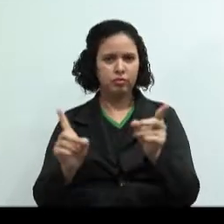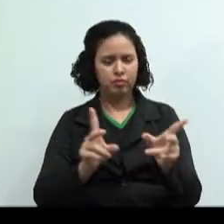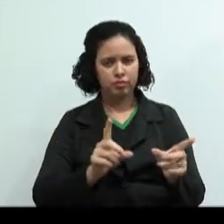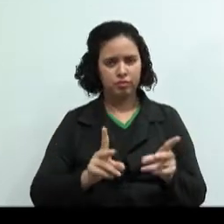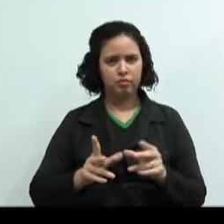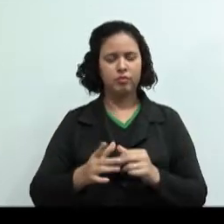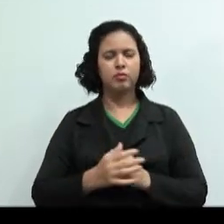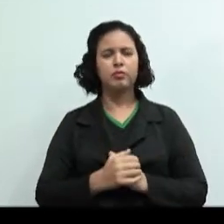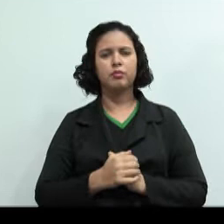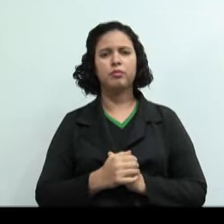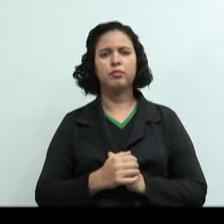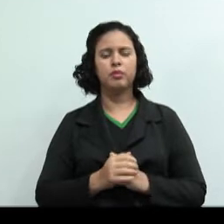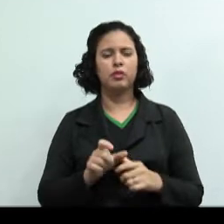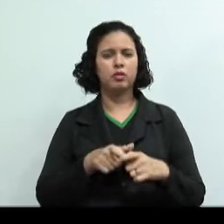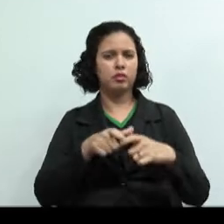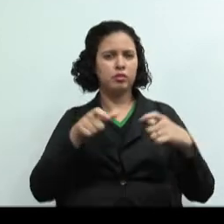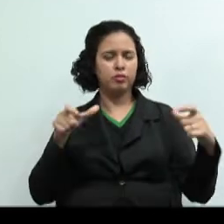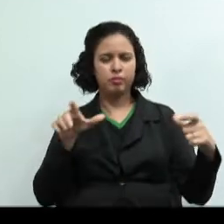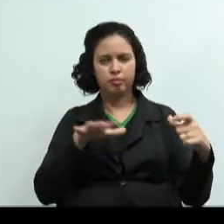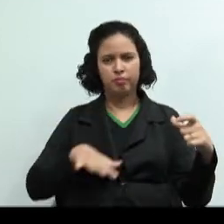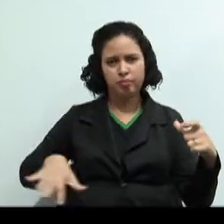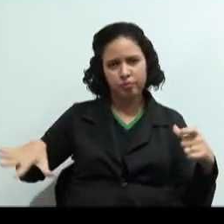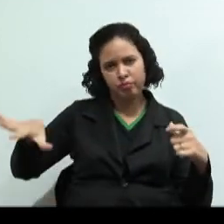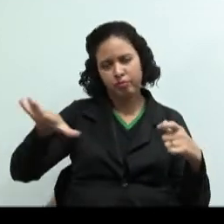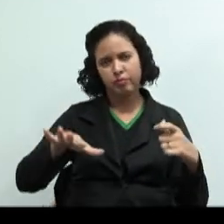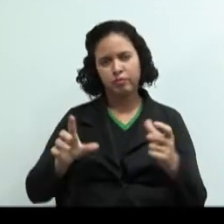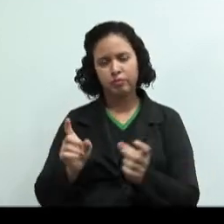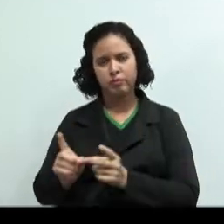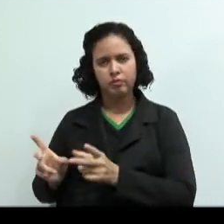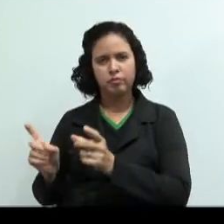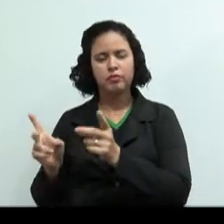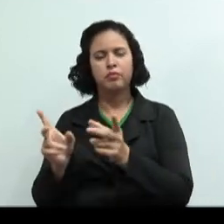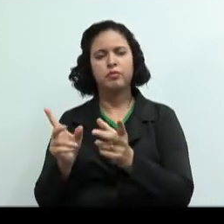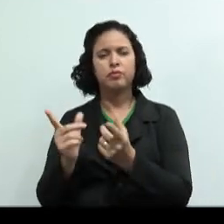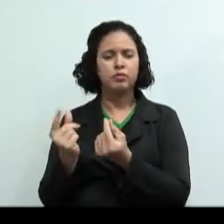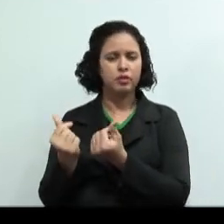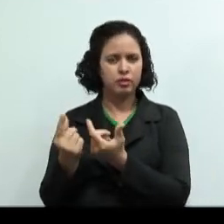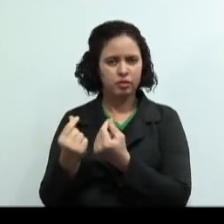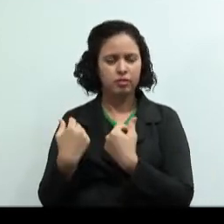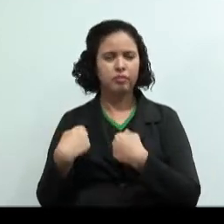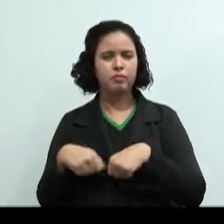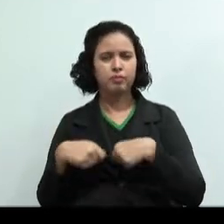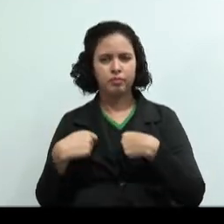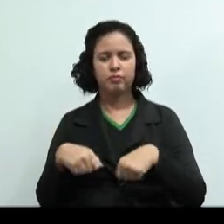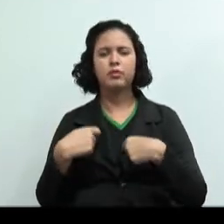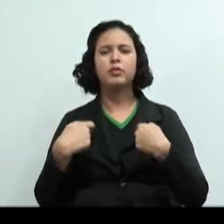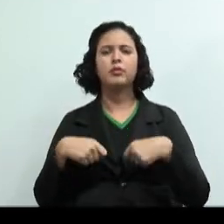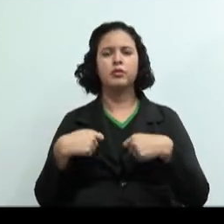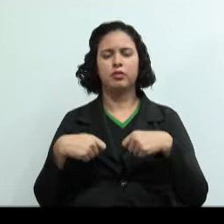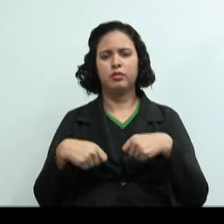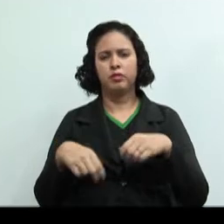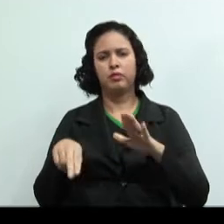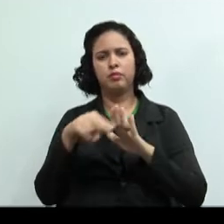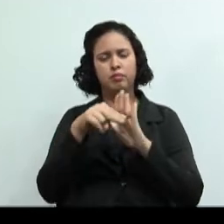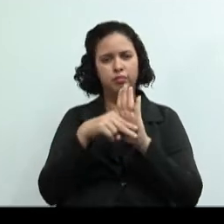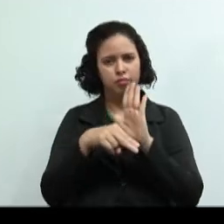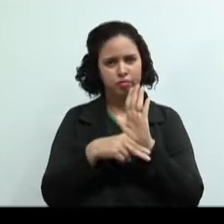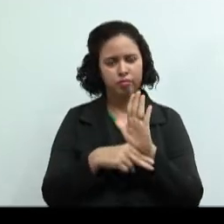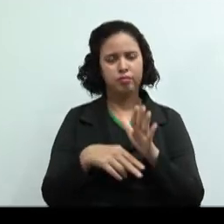O crescimento do mercado de capitais trouxe a necessidade de uniformização de critérios contábeis,